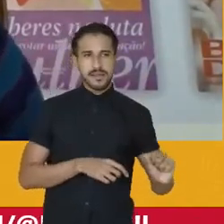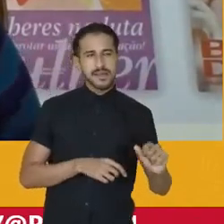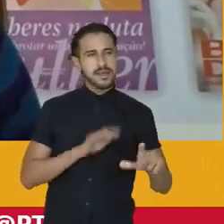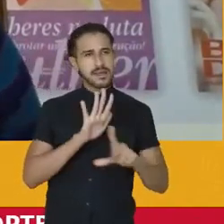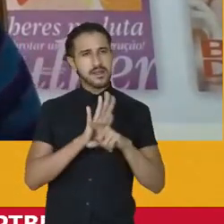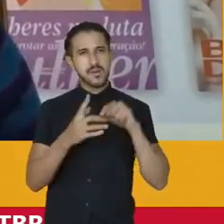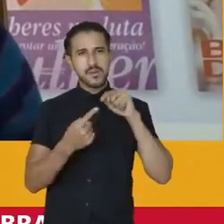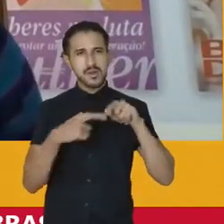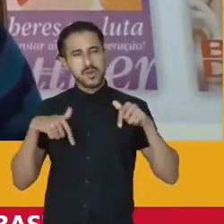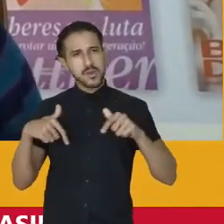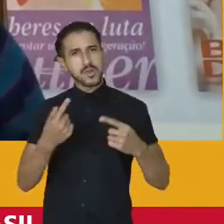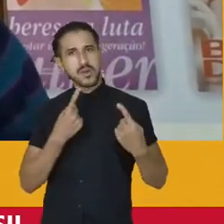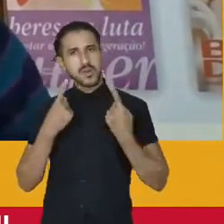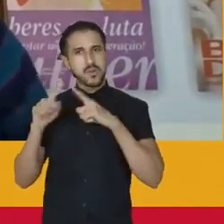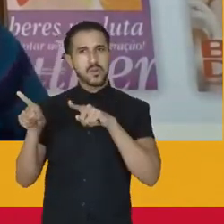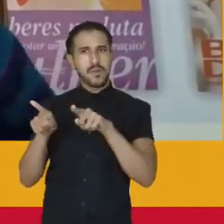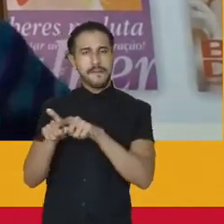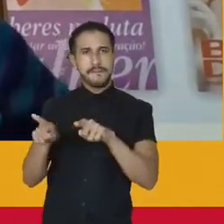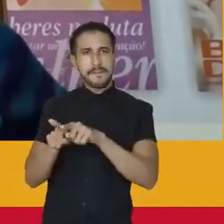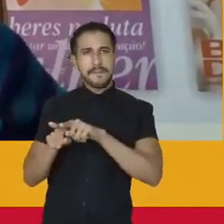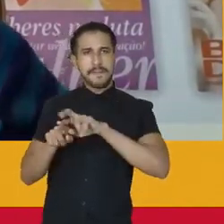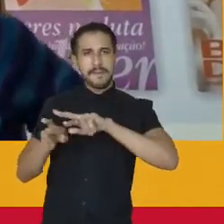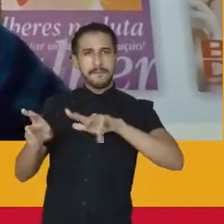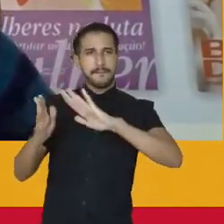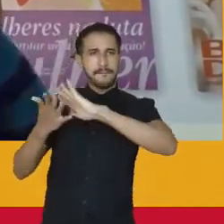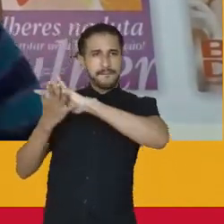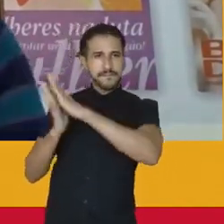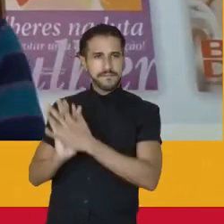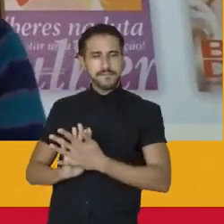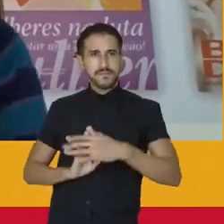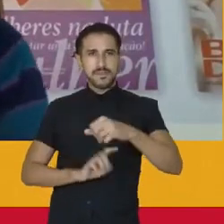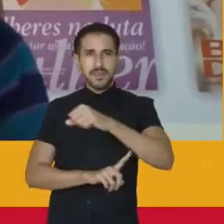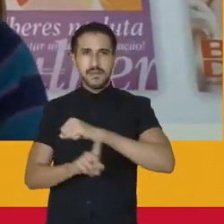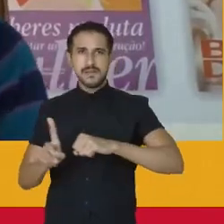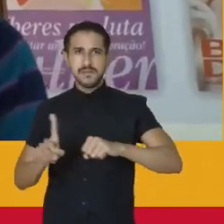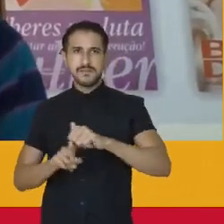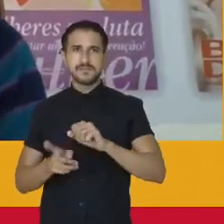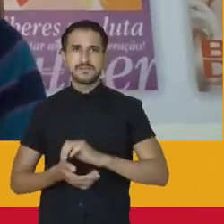ajudam a enfrentar também as discriminações na sociedade.